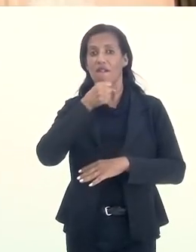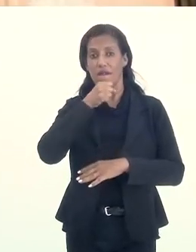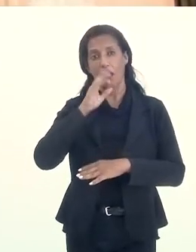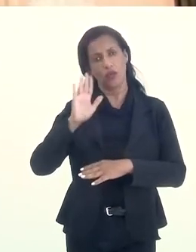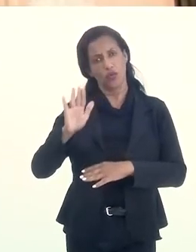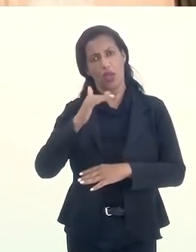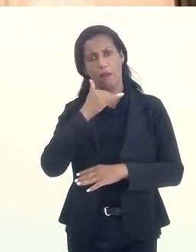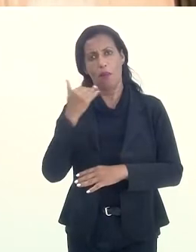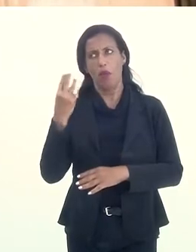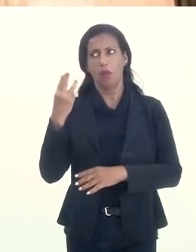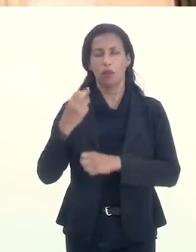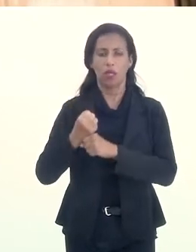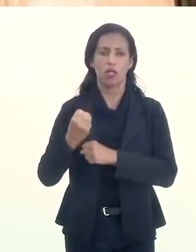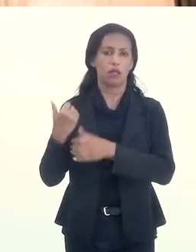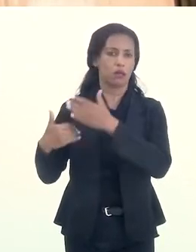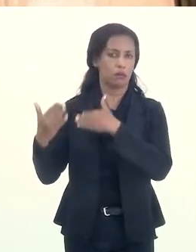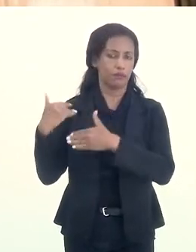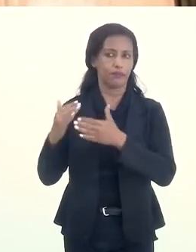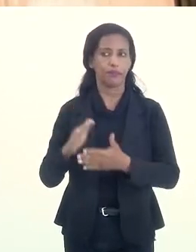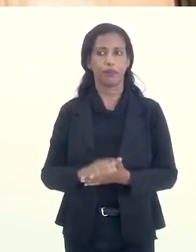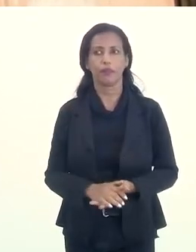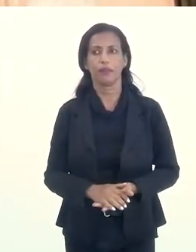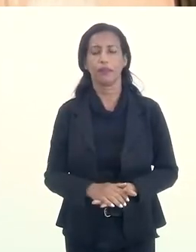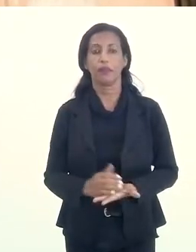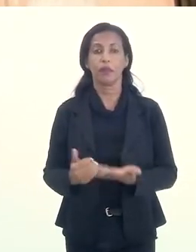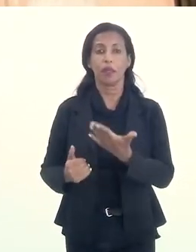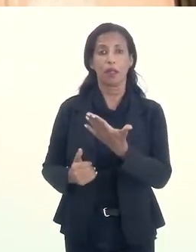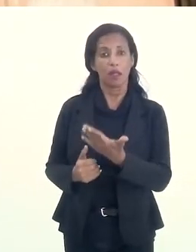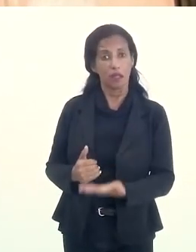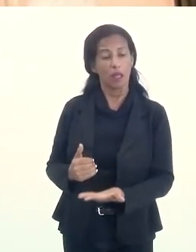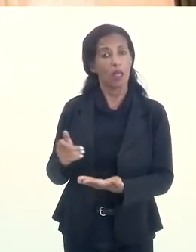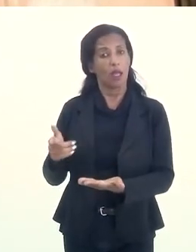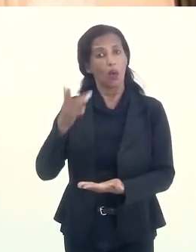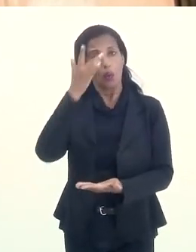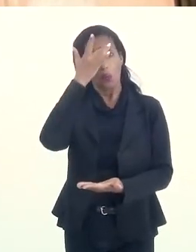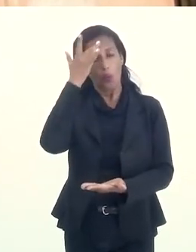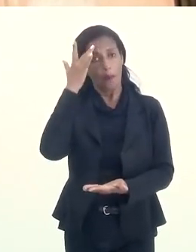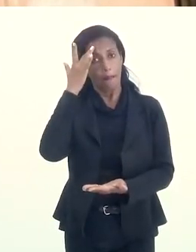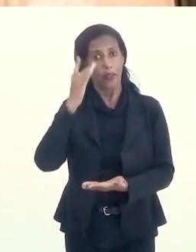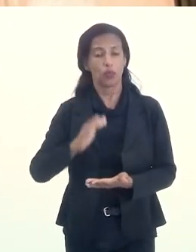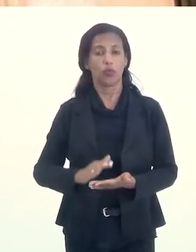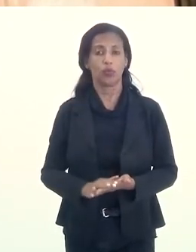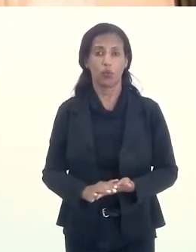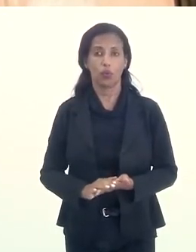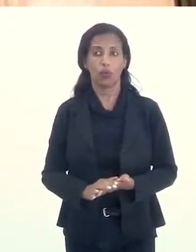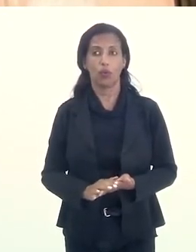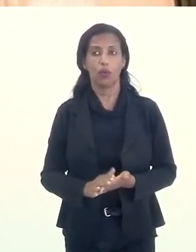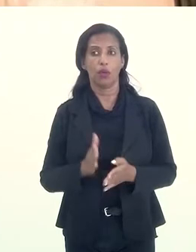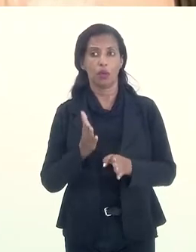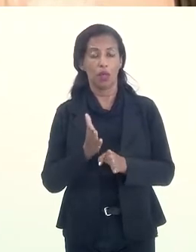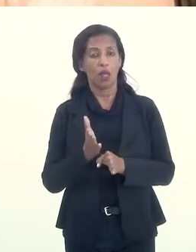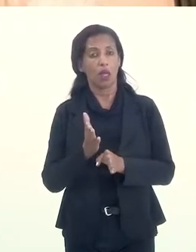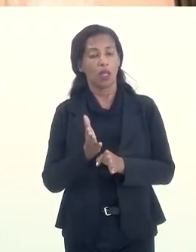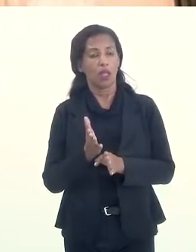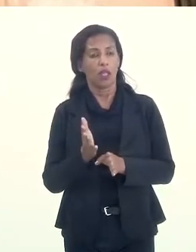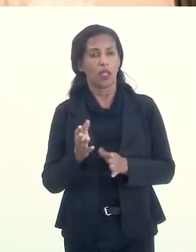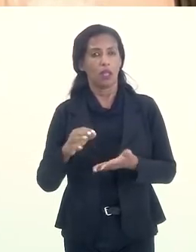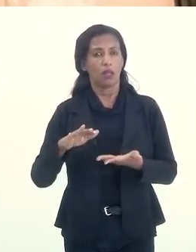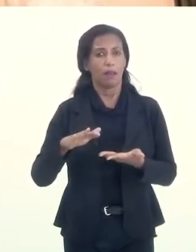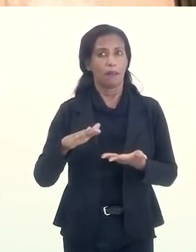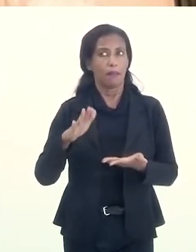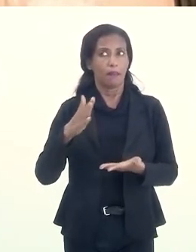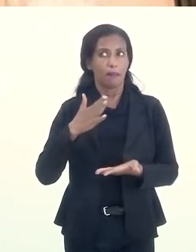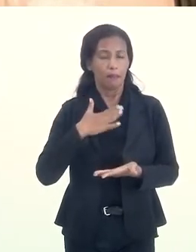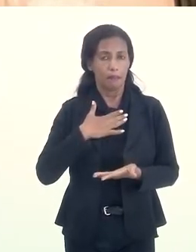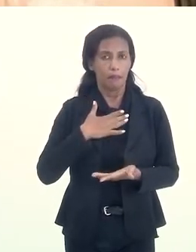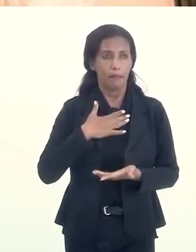que infelizmente faleceu 13 anos atrás. E é com a pessoa com quem, excluindo, obviamente, a minha família,